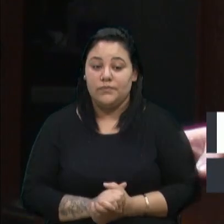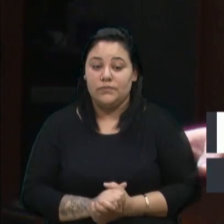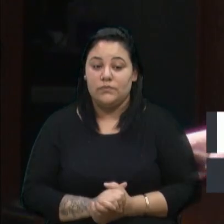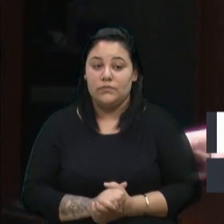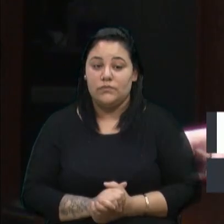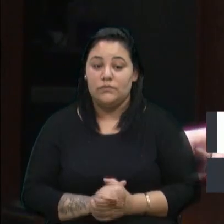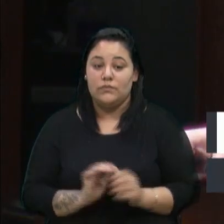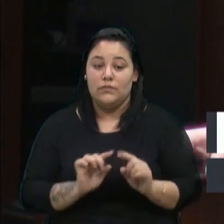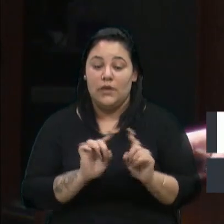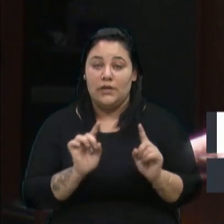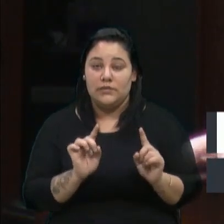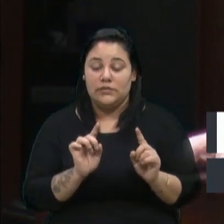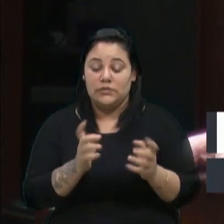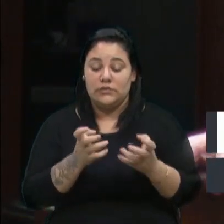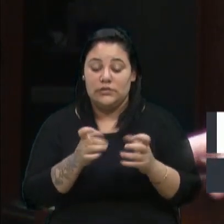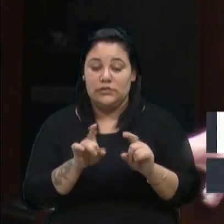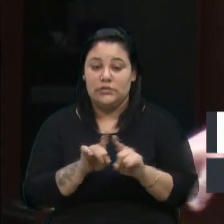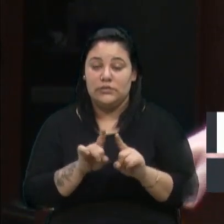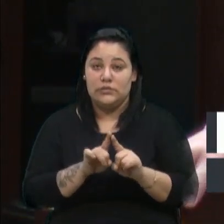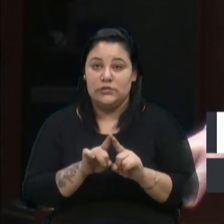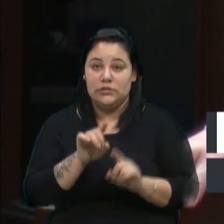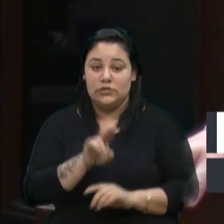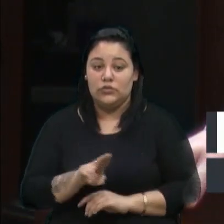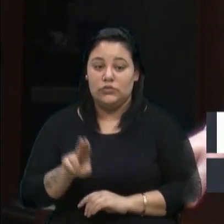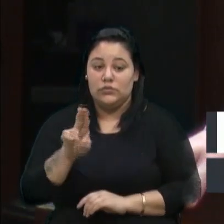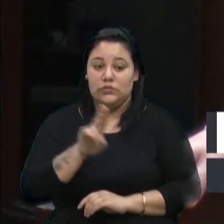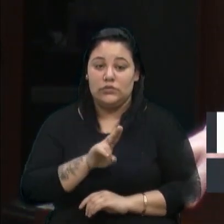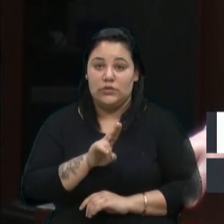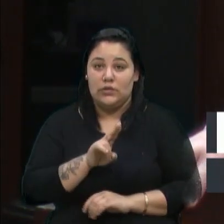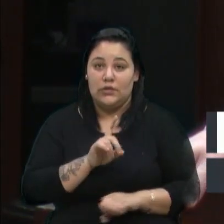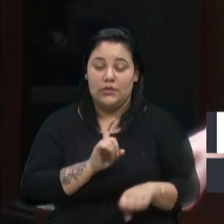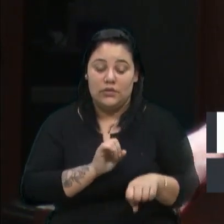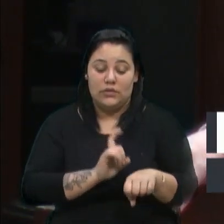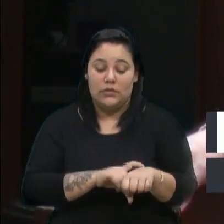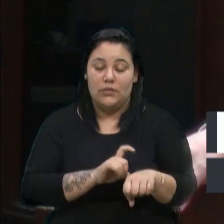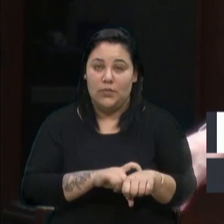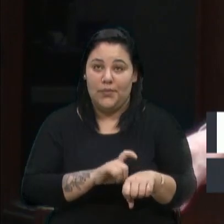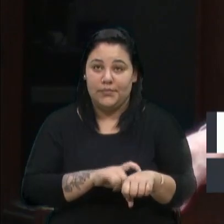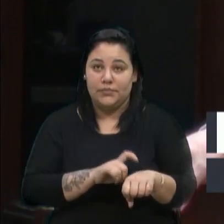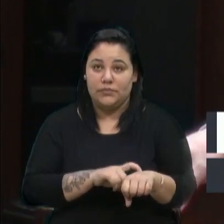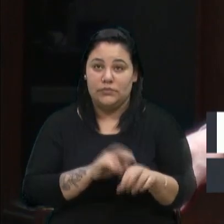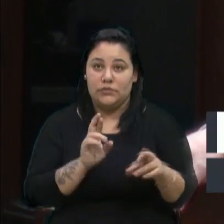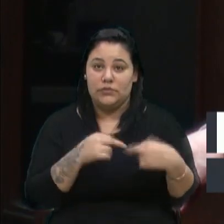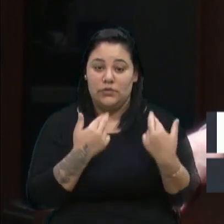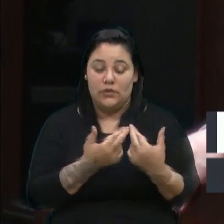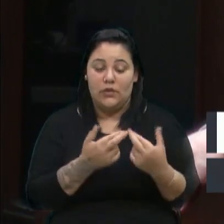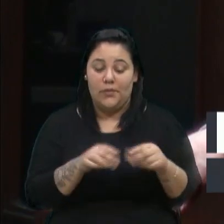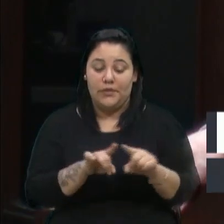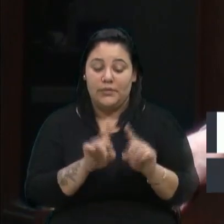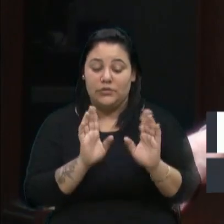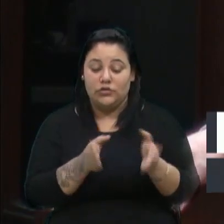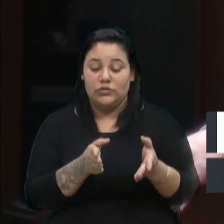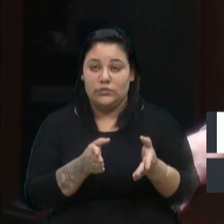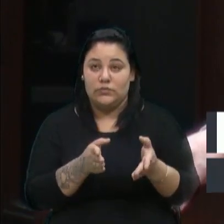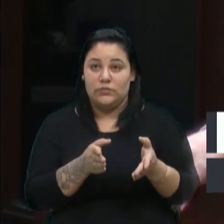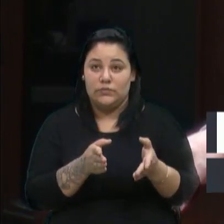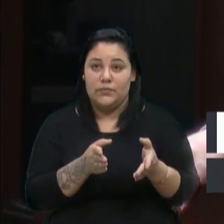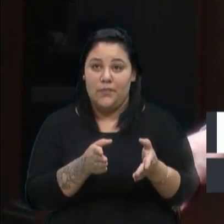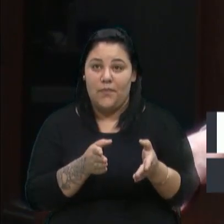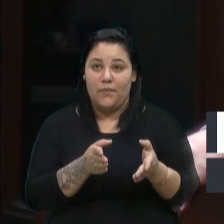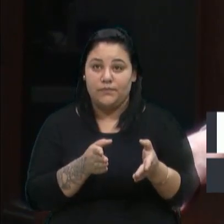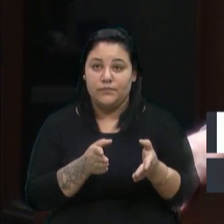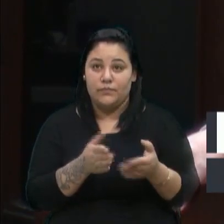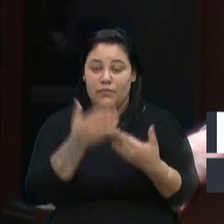Contudo, gostaria hoje de usar esse tempo do grande expediente e desde já agradecer à vereadora